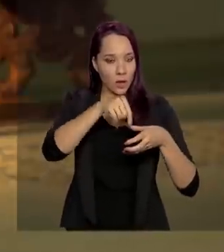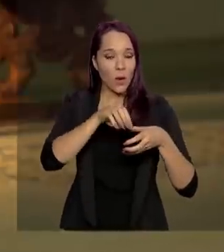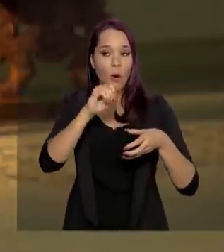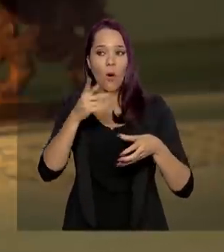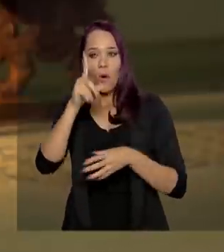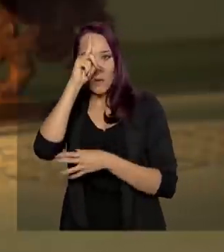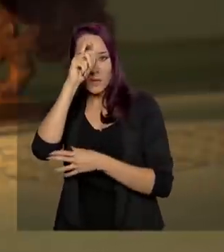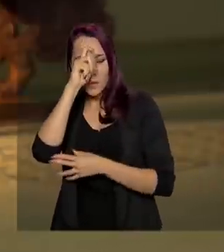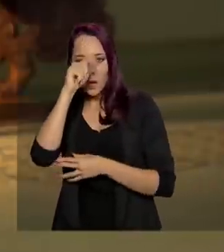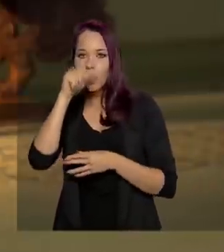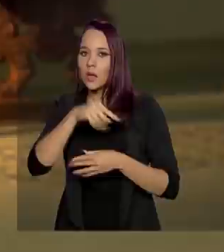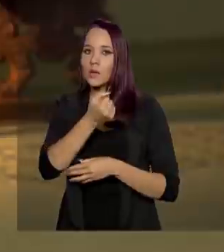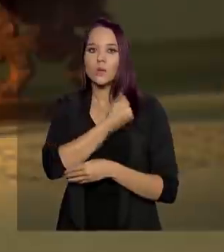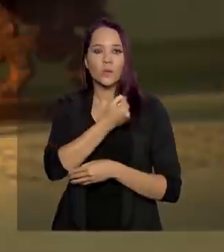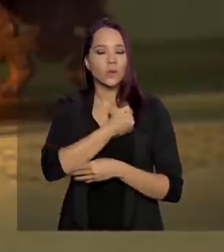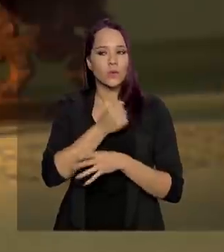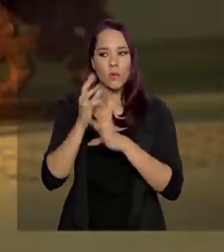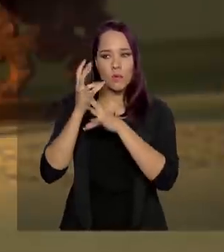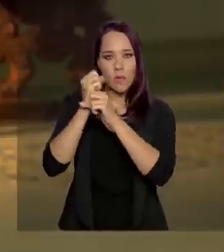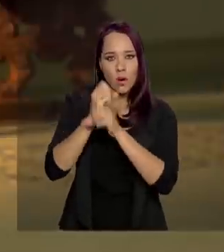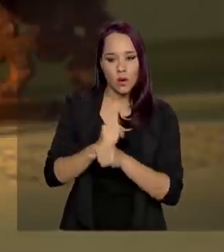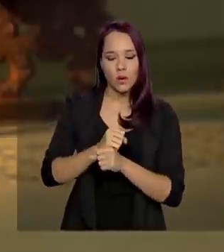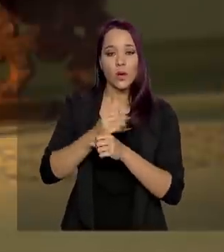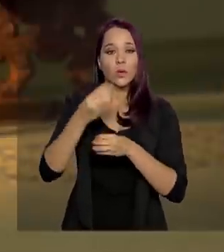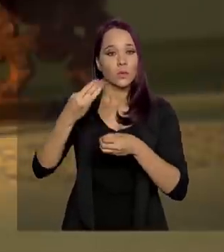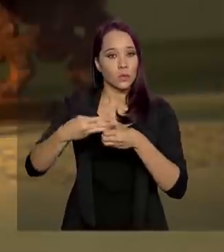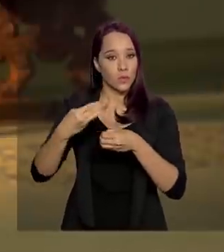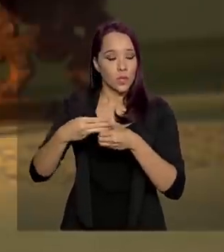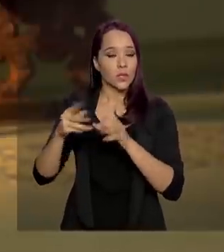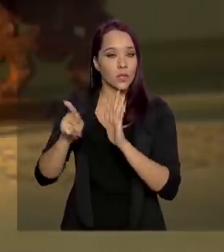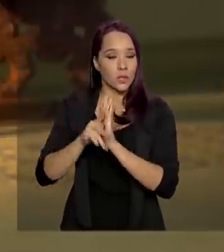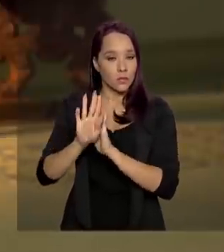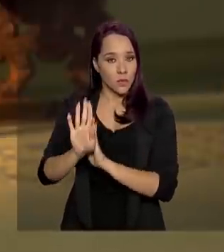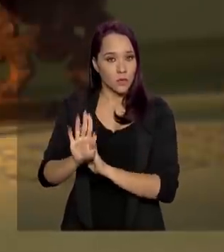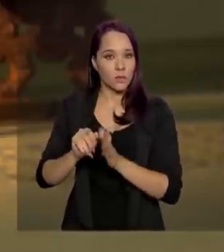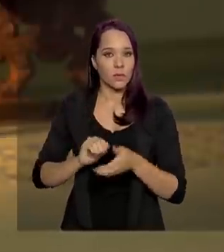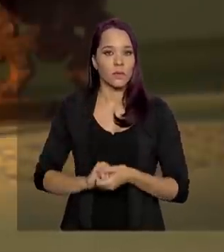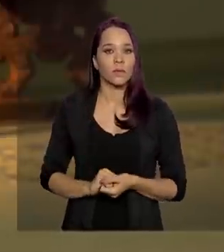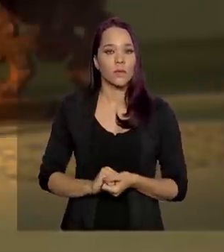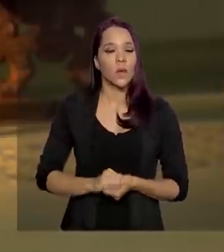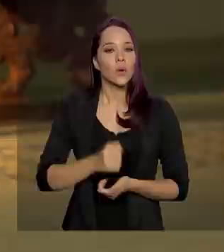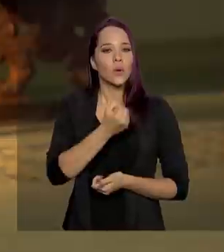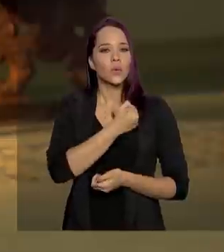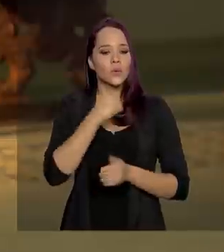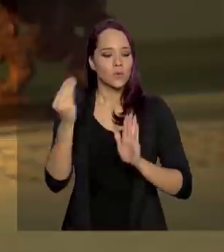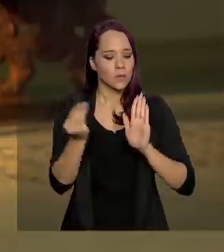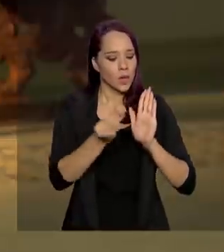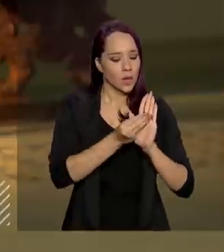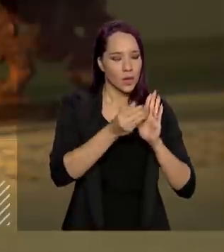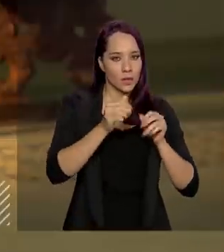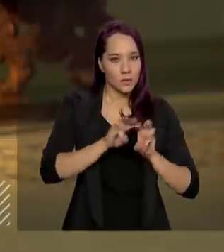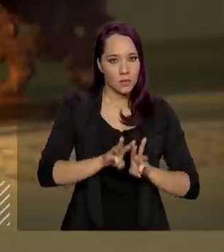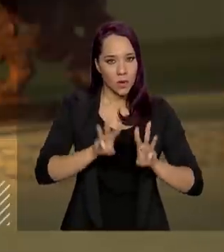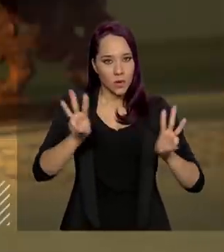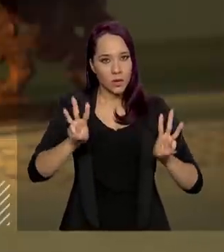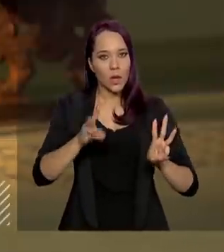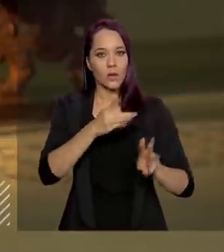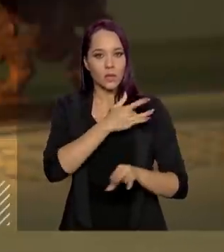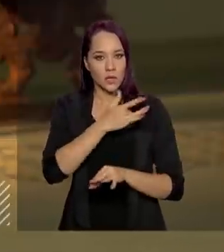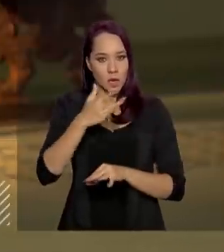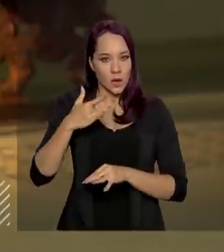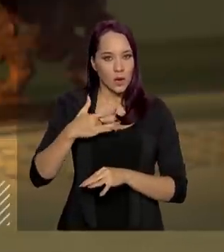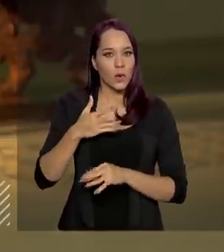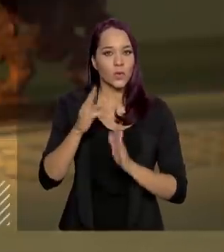Sempre esse número vai ser computado no município de referência. Os números que aparecem no nosso portal, o saúdeindígena